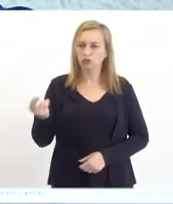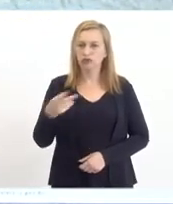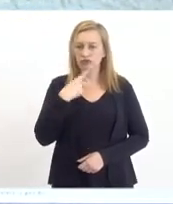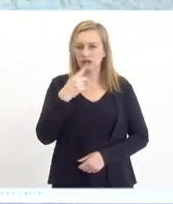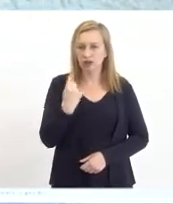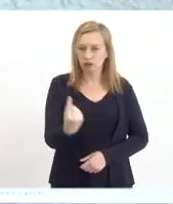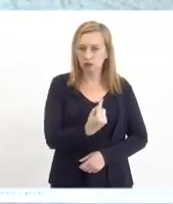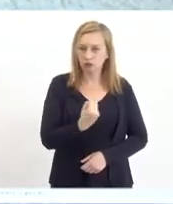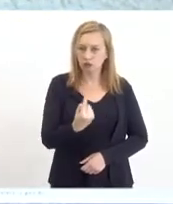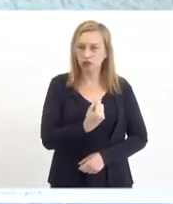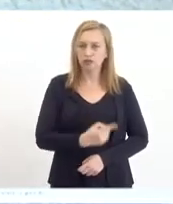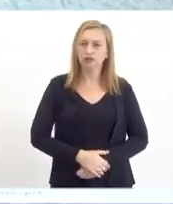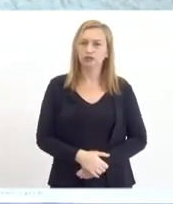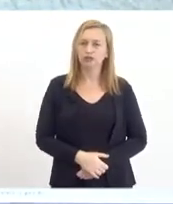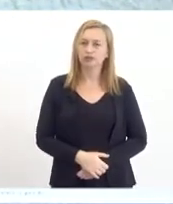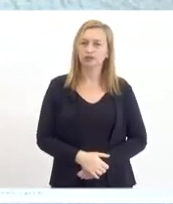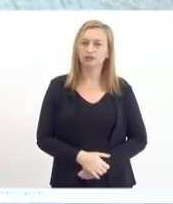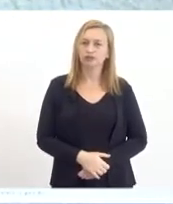conosco,